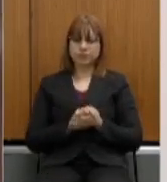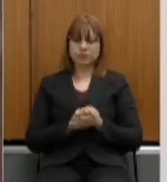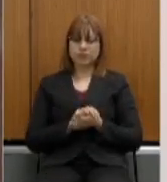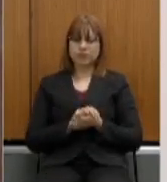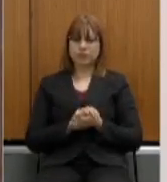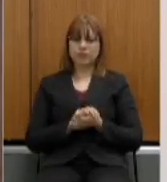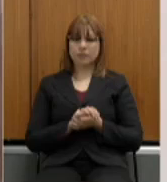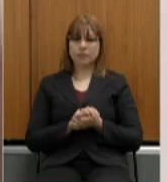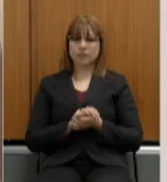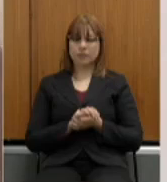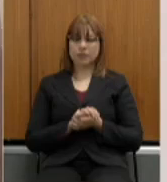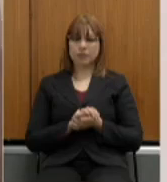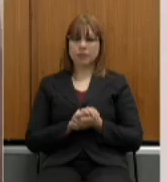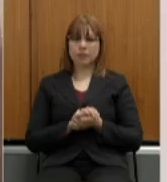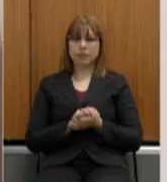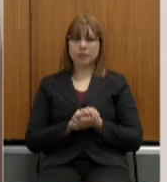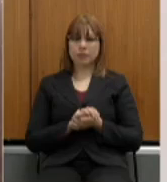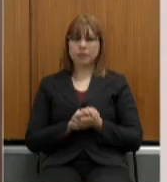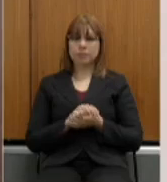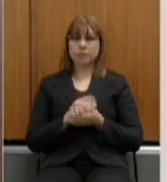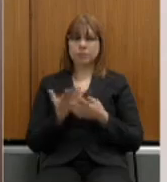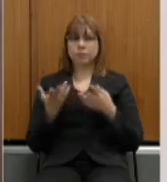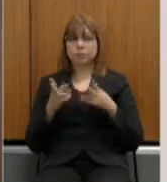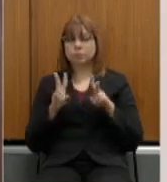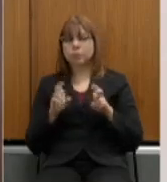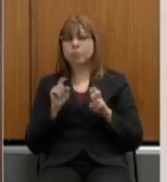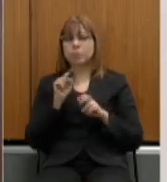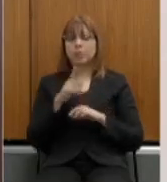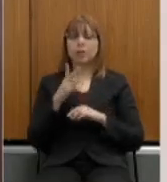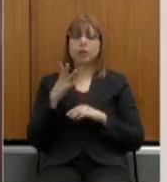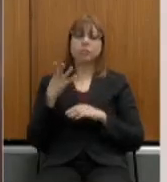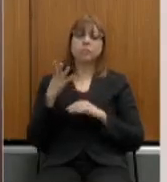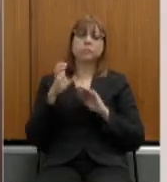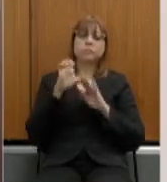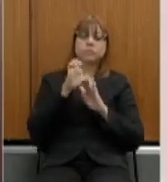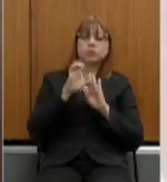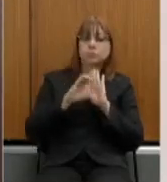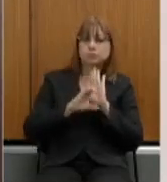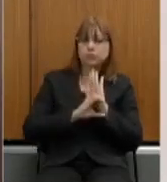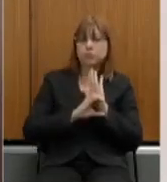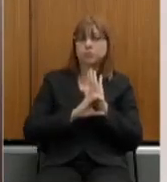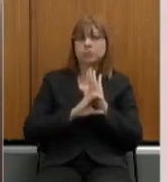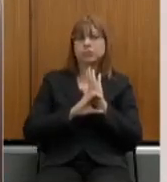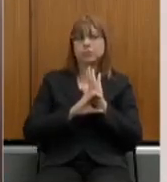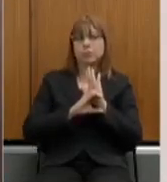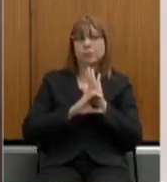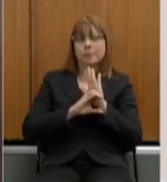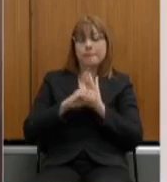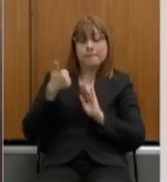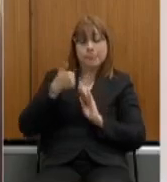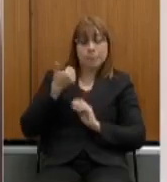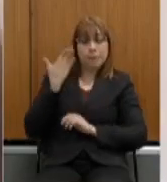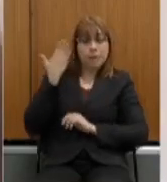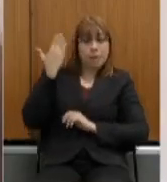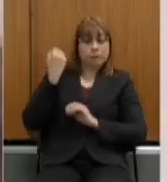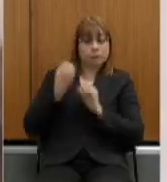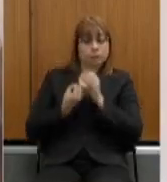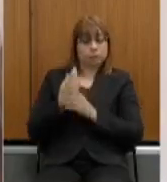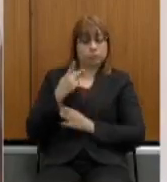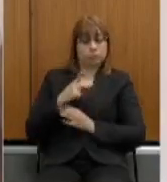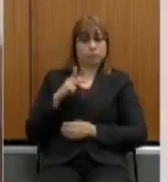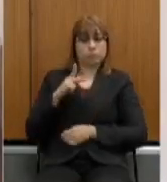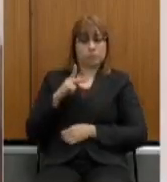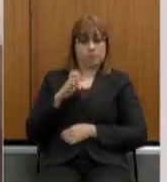o requisito de emenda constitucional. Então, a primeira versão da PEC, para vocês entenderem